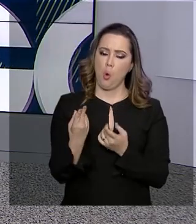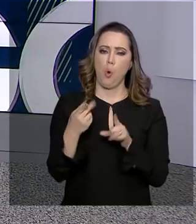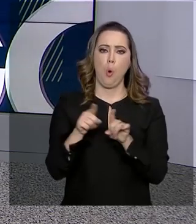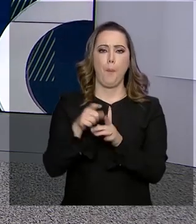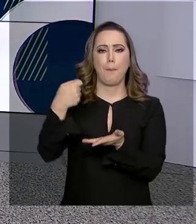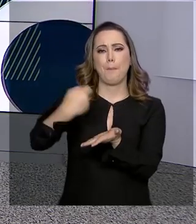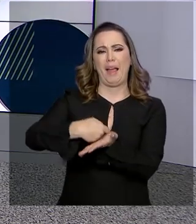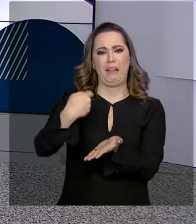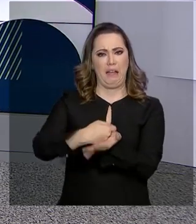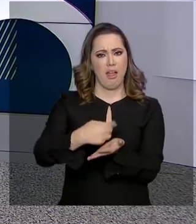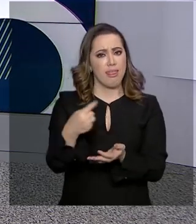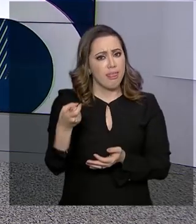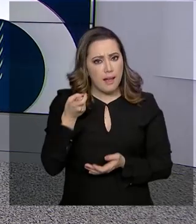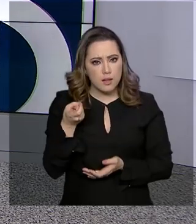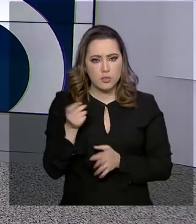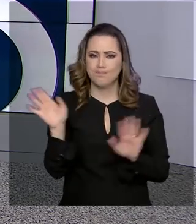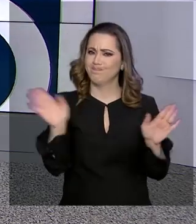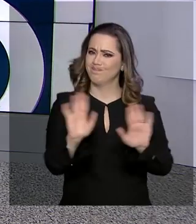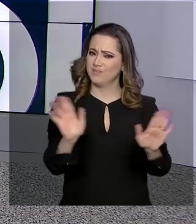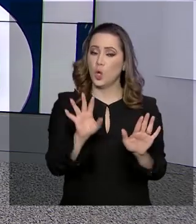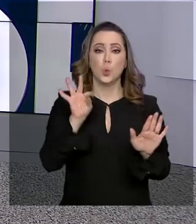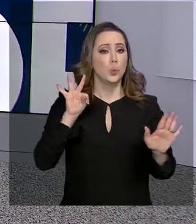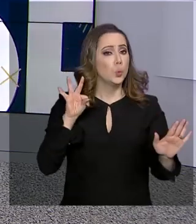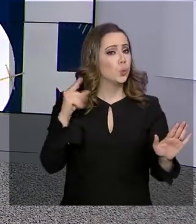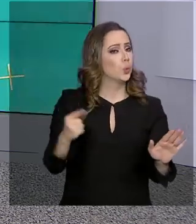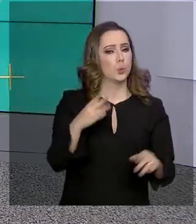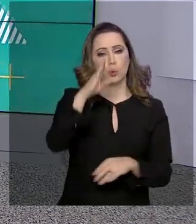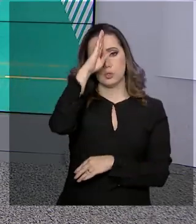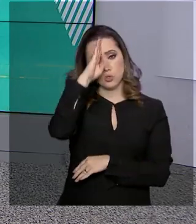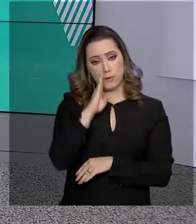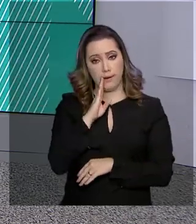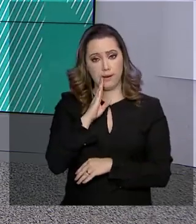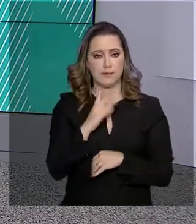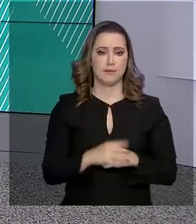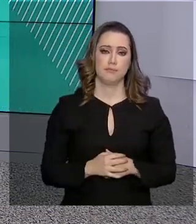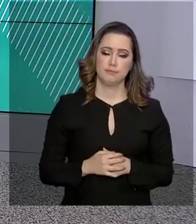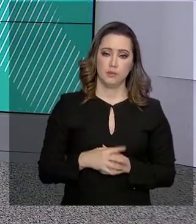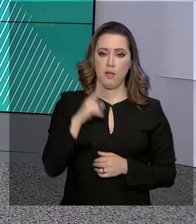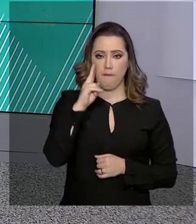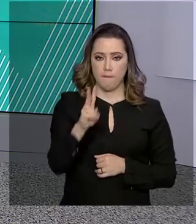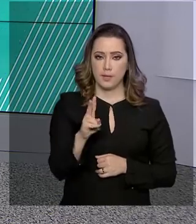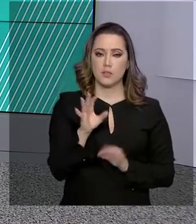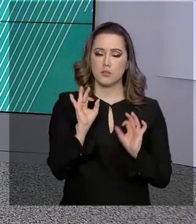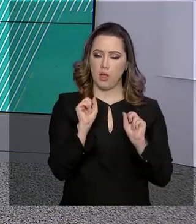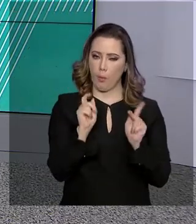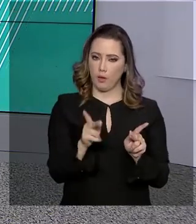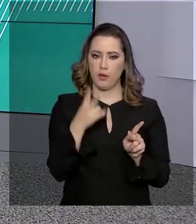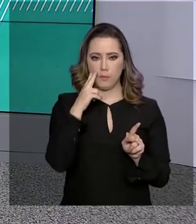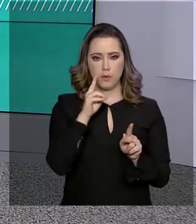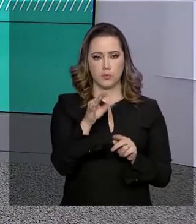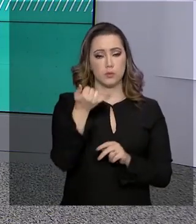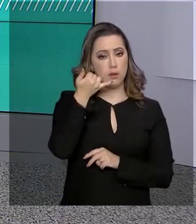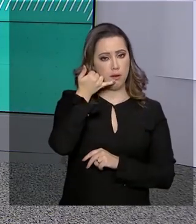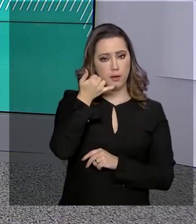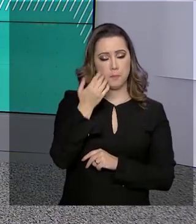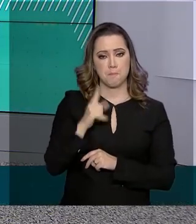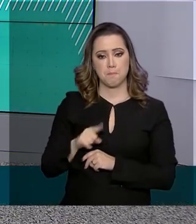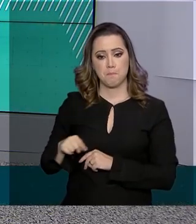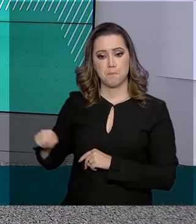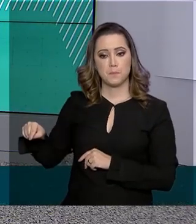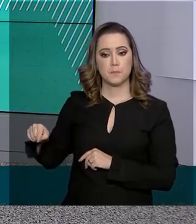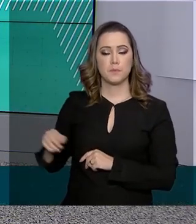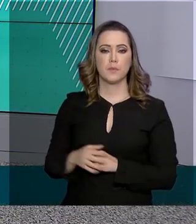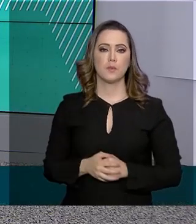taxas do Cadastur. O cadastro é totalmente gratuito. Para verificar a situação do cadastro, você pode entrar em contato pelo telefone